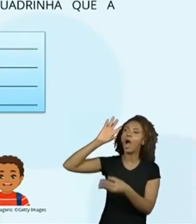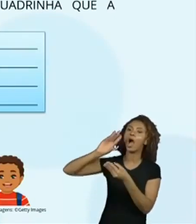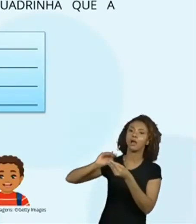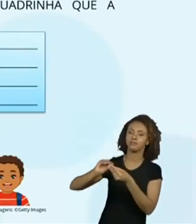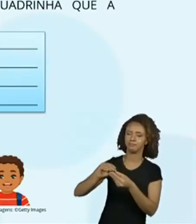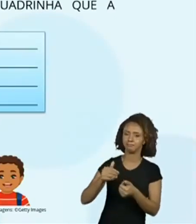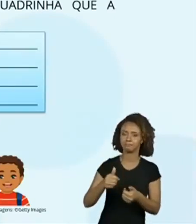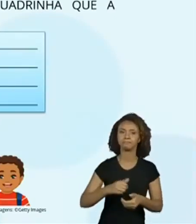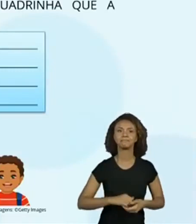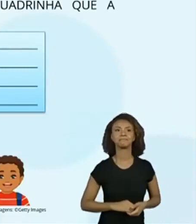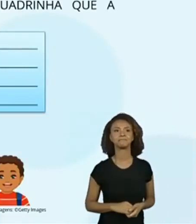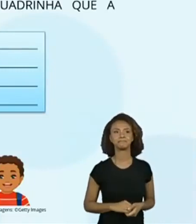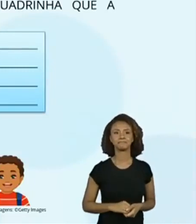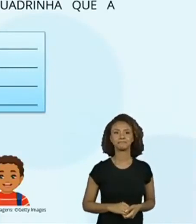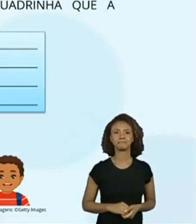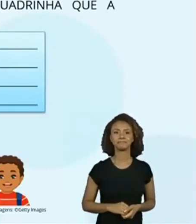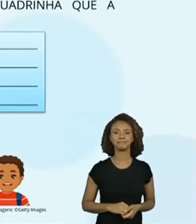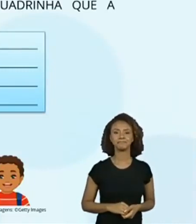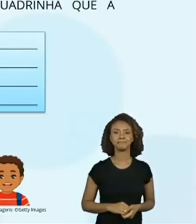Agora sim.